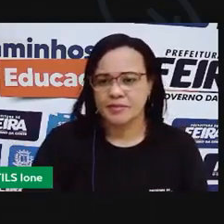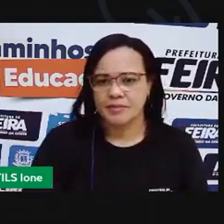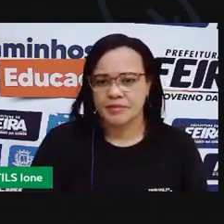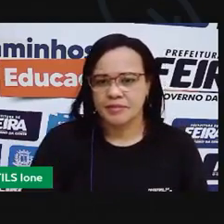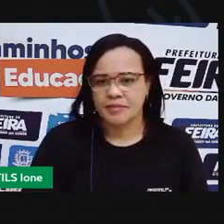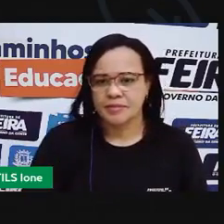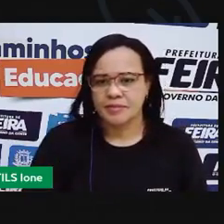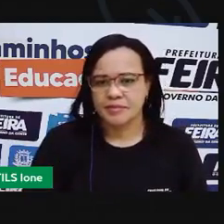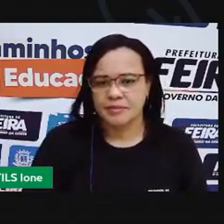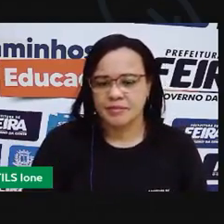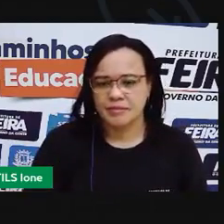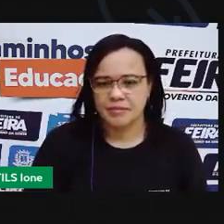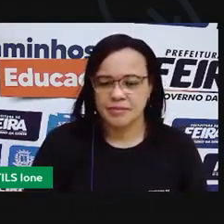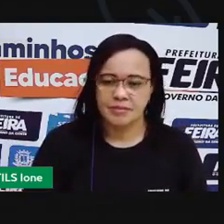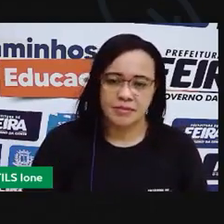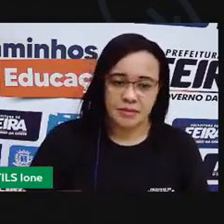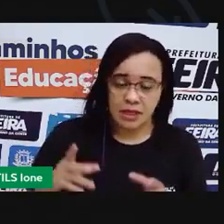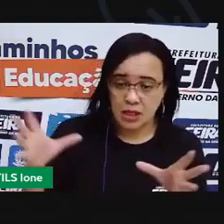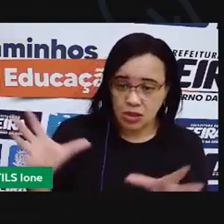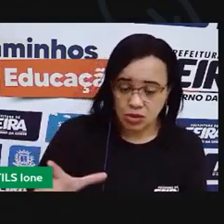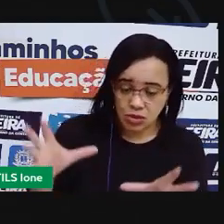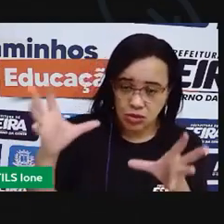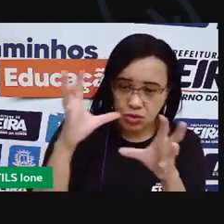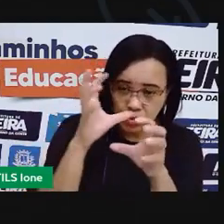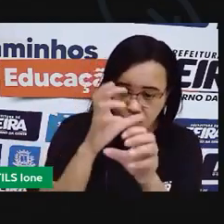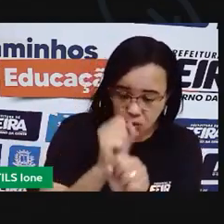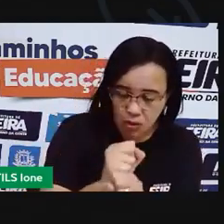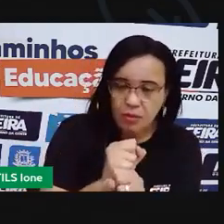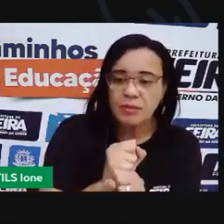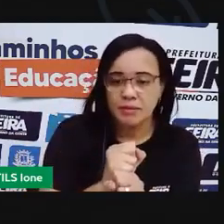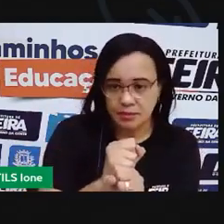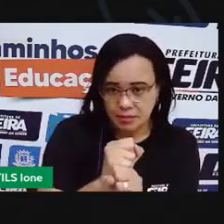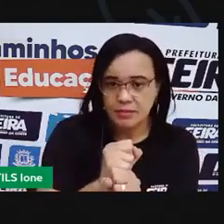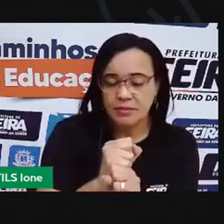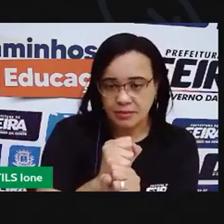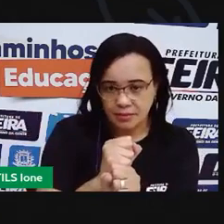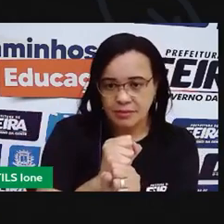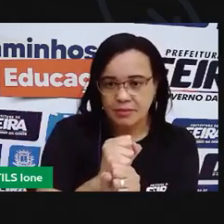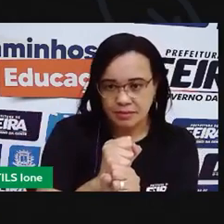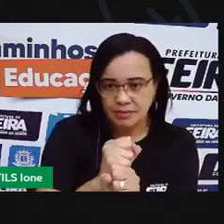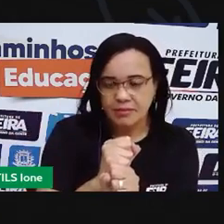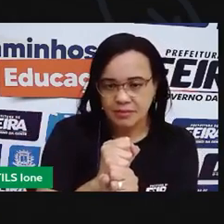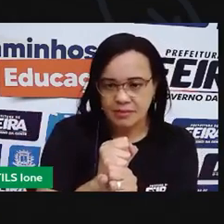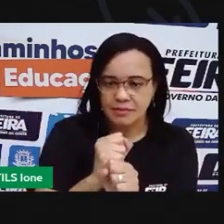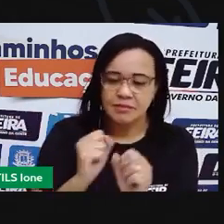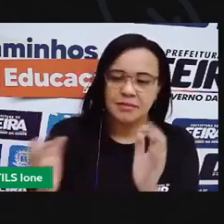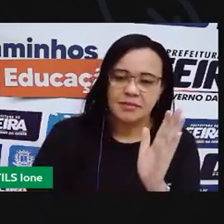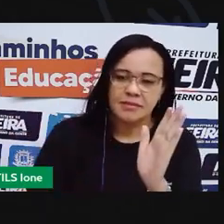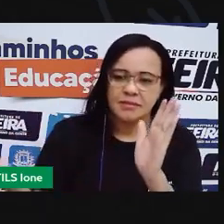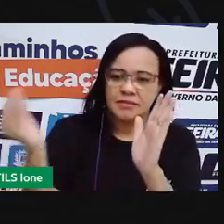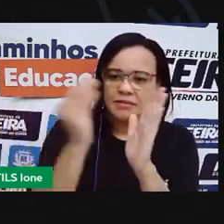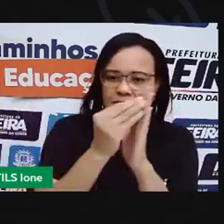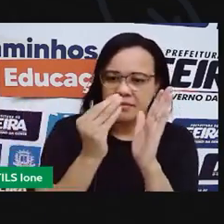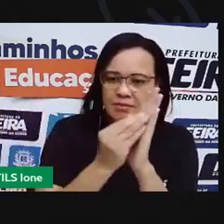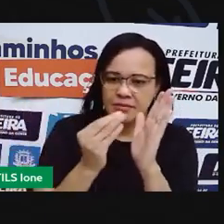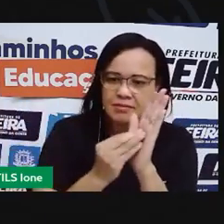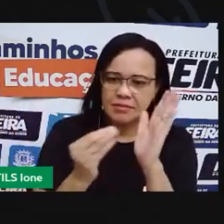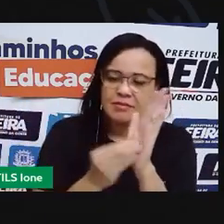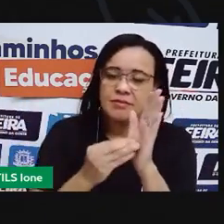para somar para aumentar uma quantidade a gente vai acrescentar